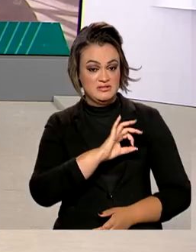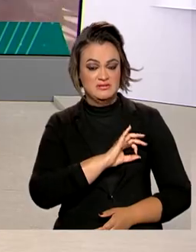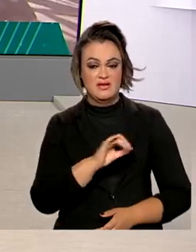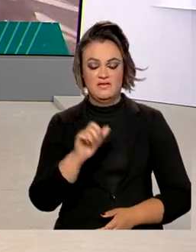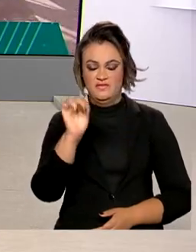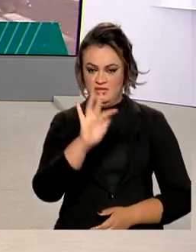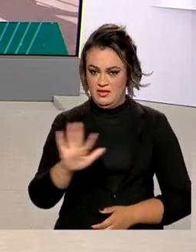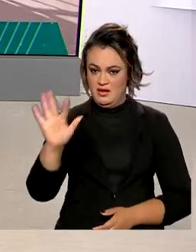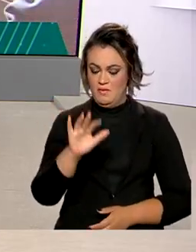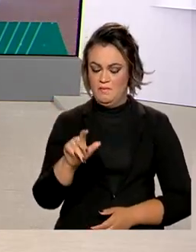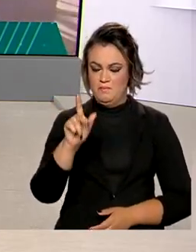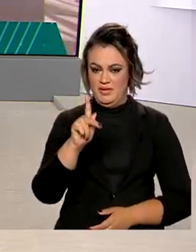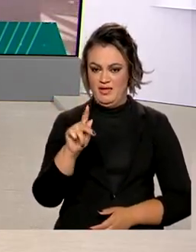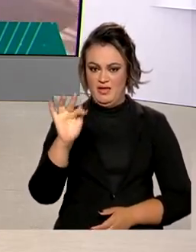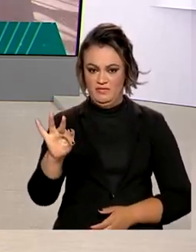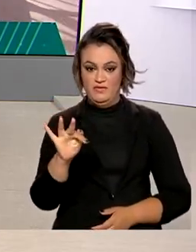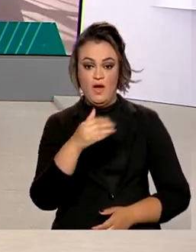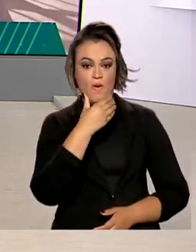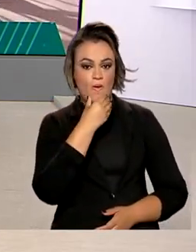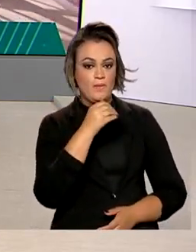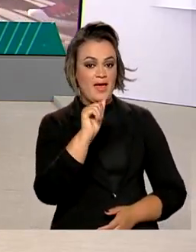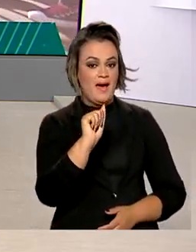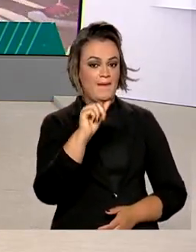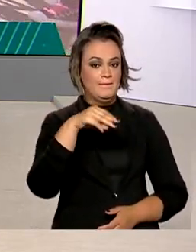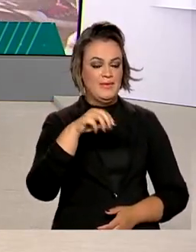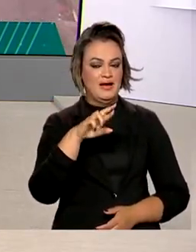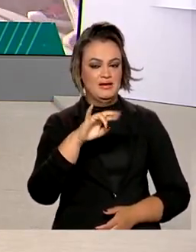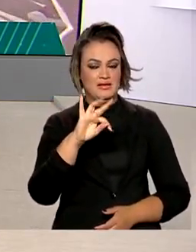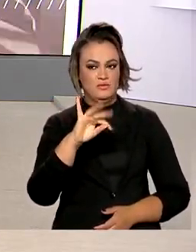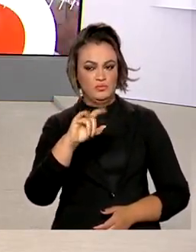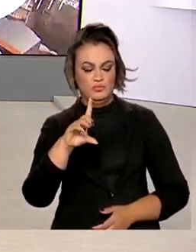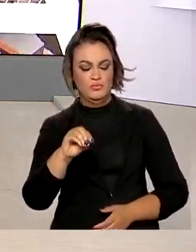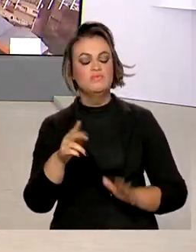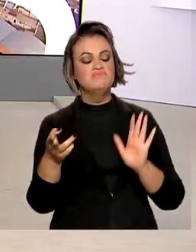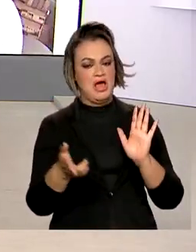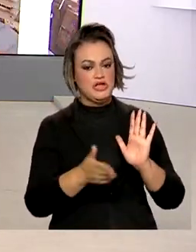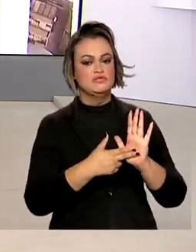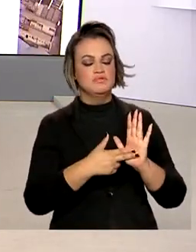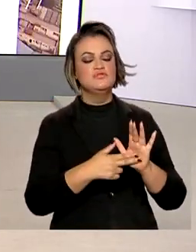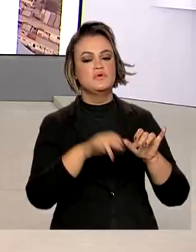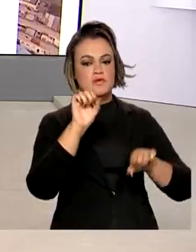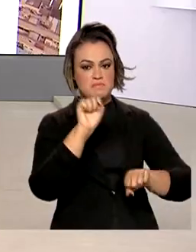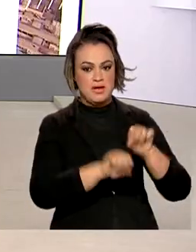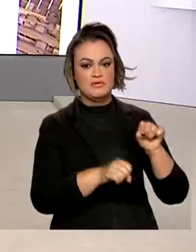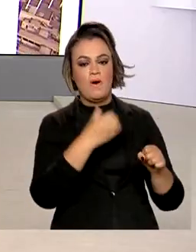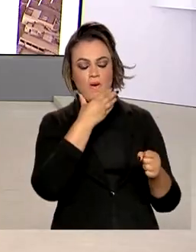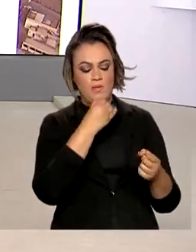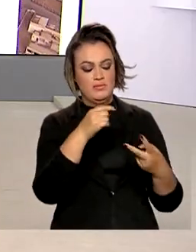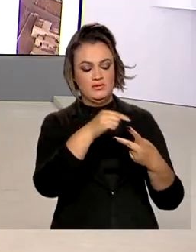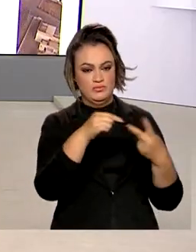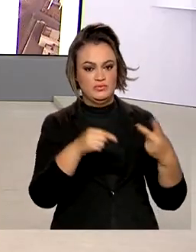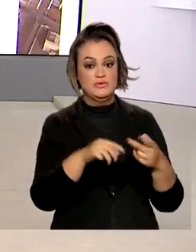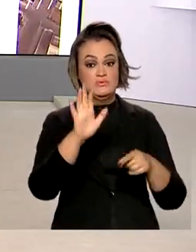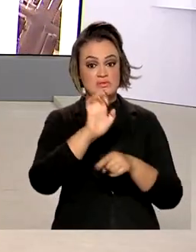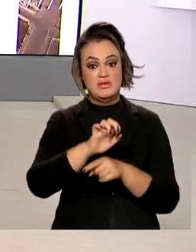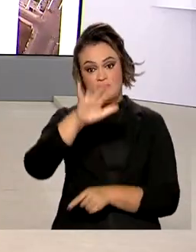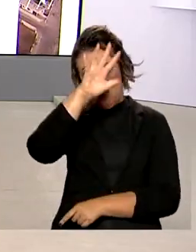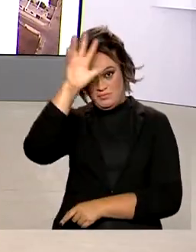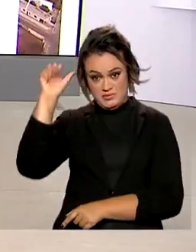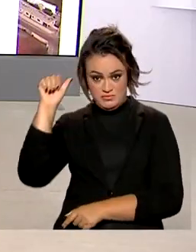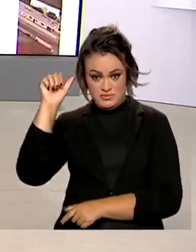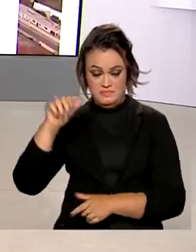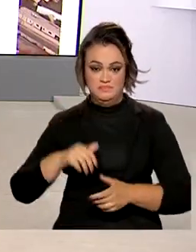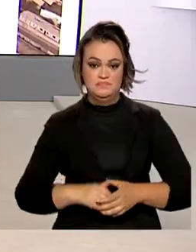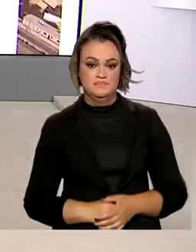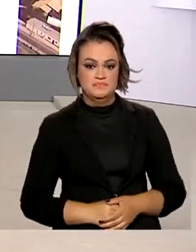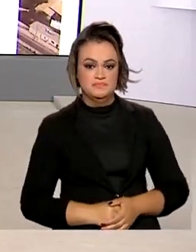Federal, Amarildo da Costa Oliveira confessou as mortes do jornalista inglês Dom Filipe e do indigenista